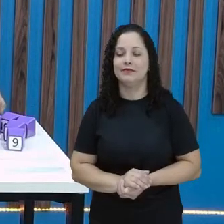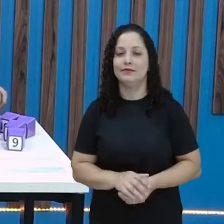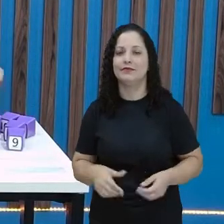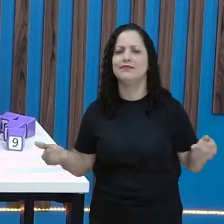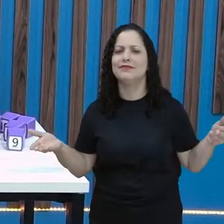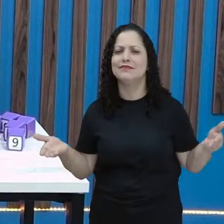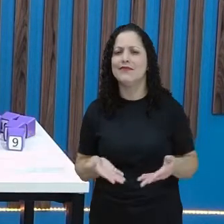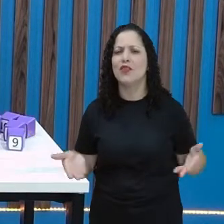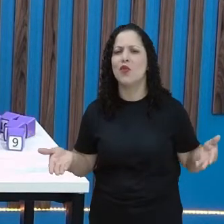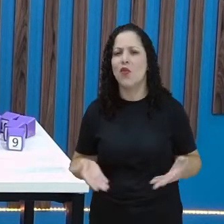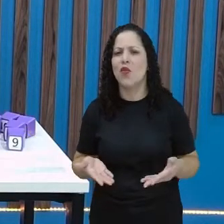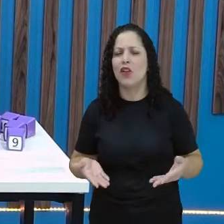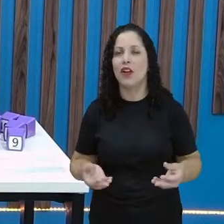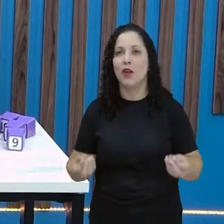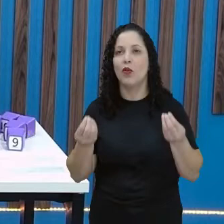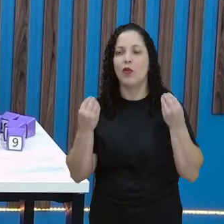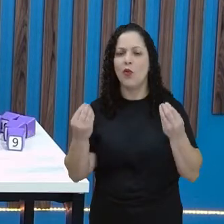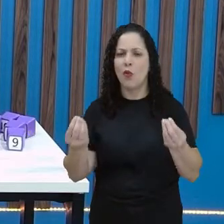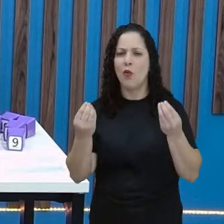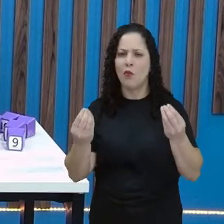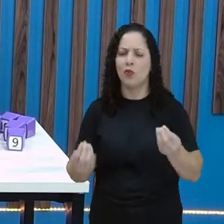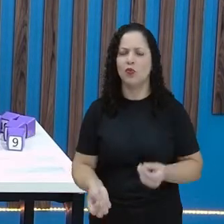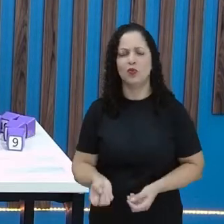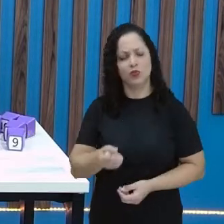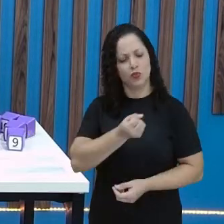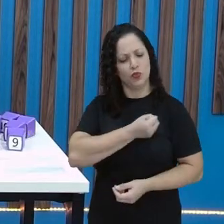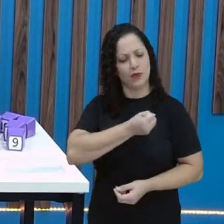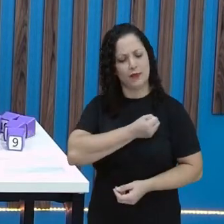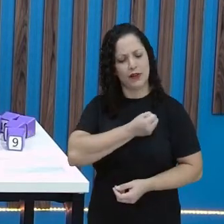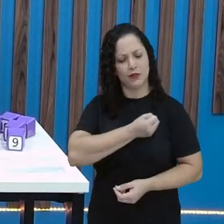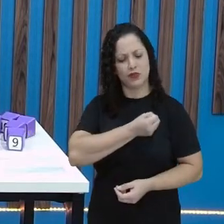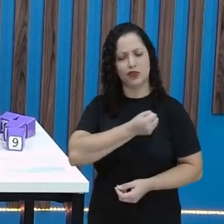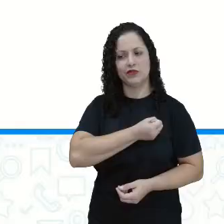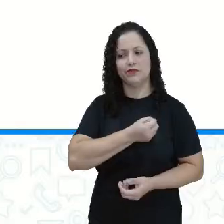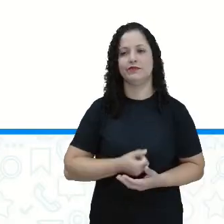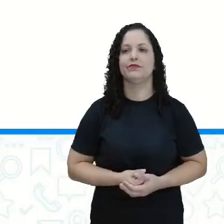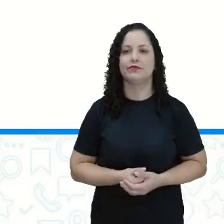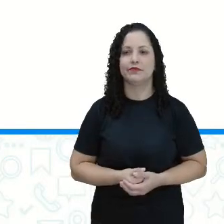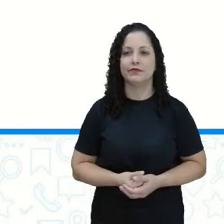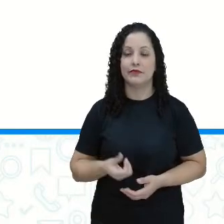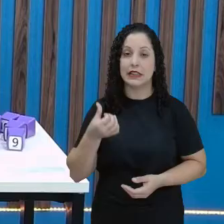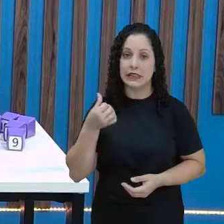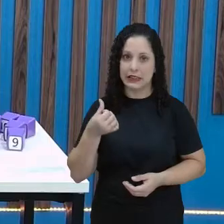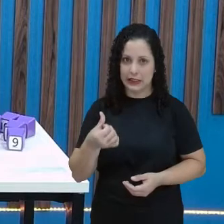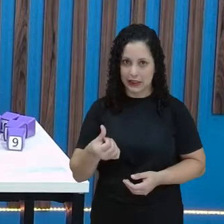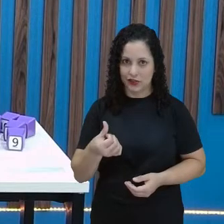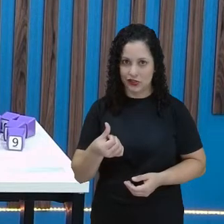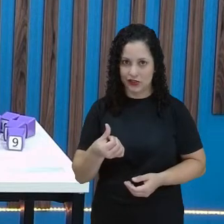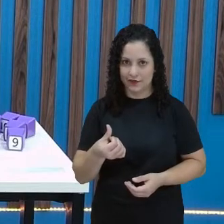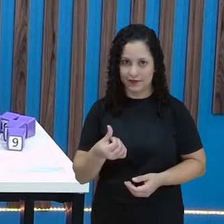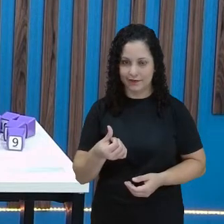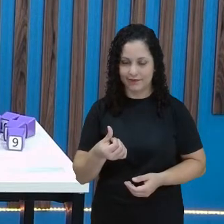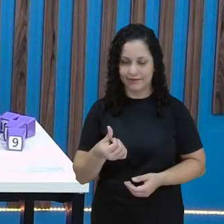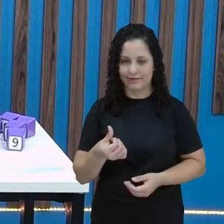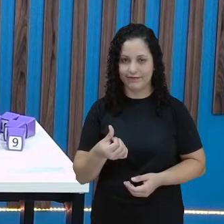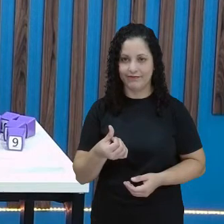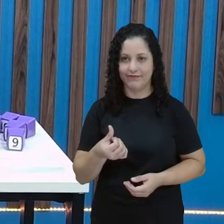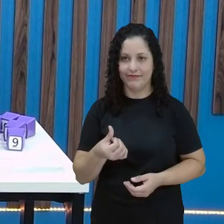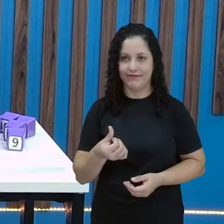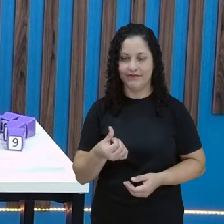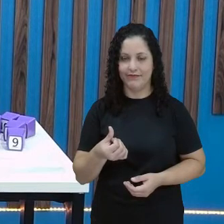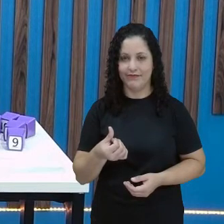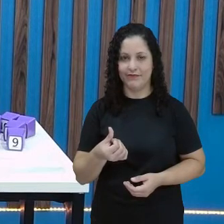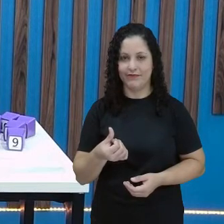E aí, como é que a gente representaria com números? Não mesmo? Seis. Seis, que é a representação do total do saquinho.